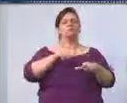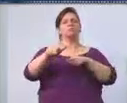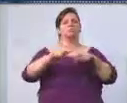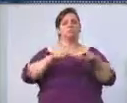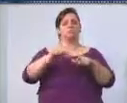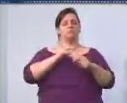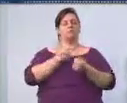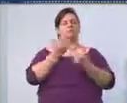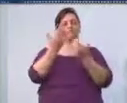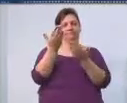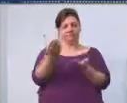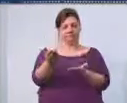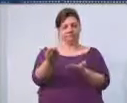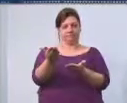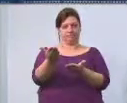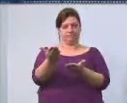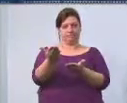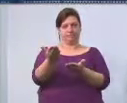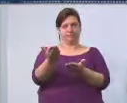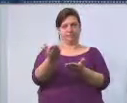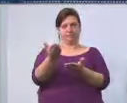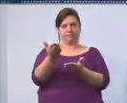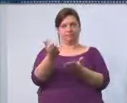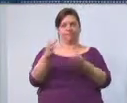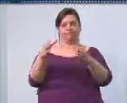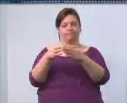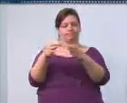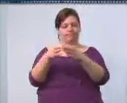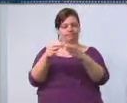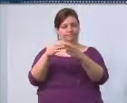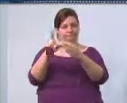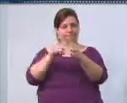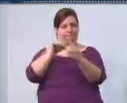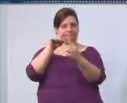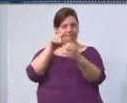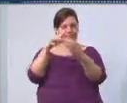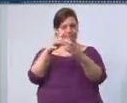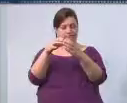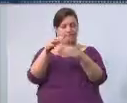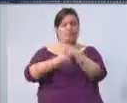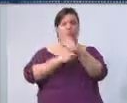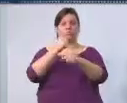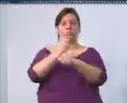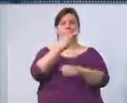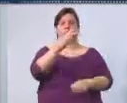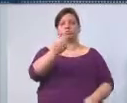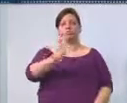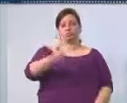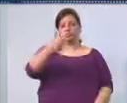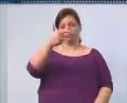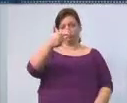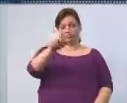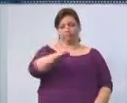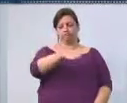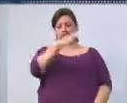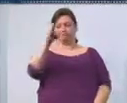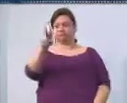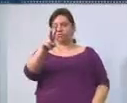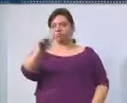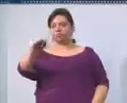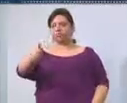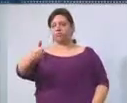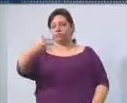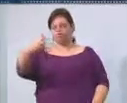ofertados a nosso público-alvo no ano de 2012 para o ano de 2013